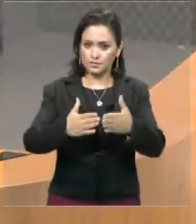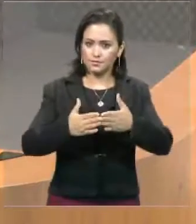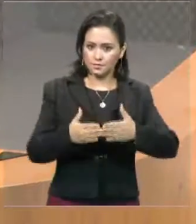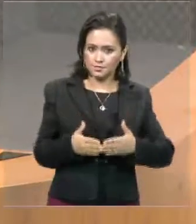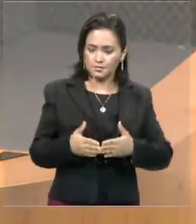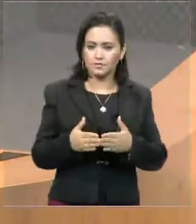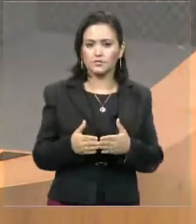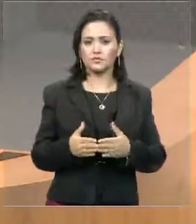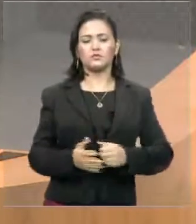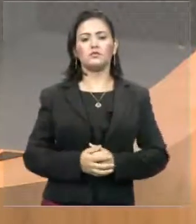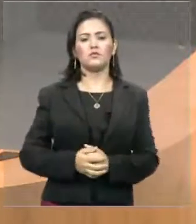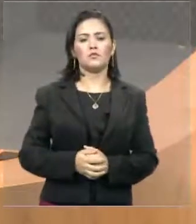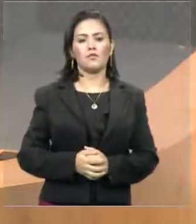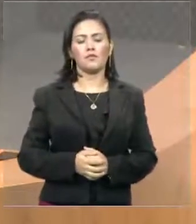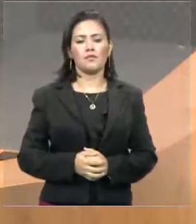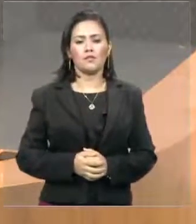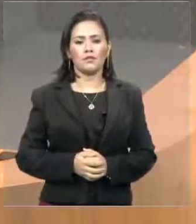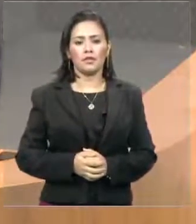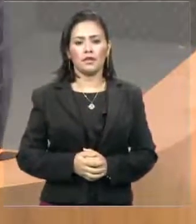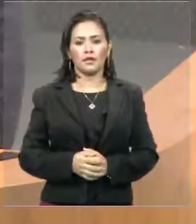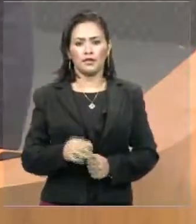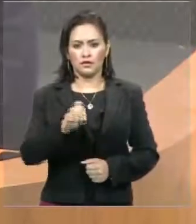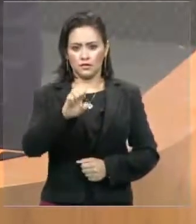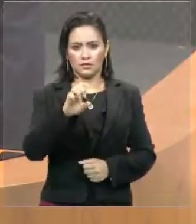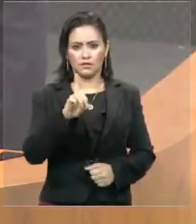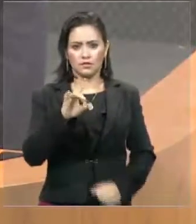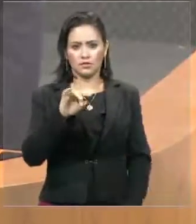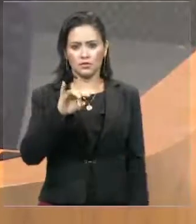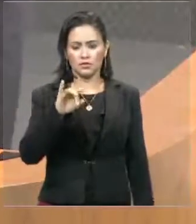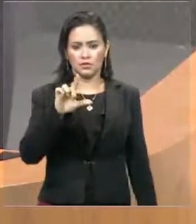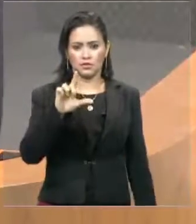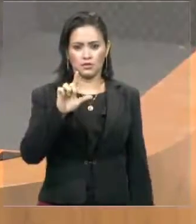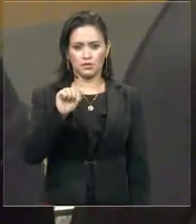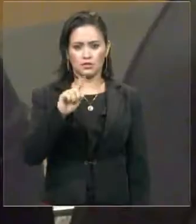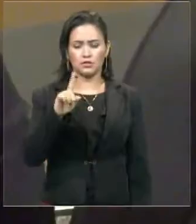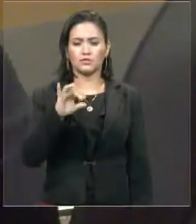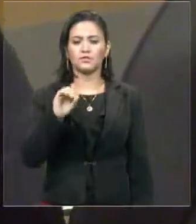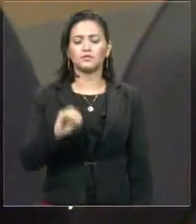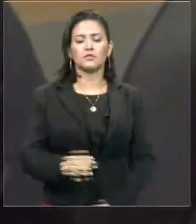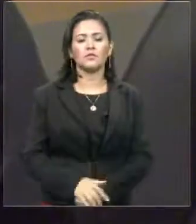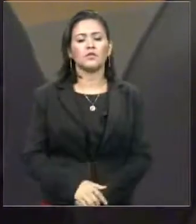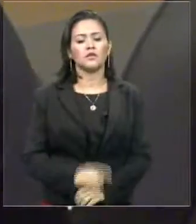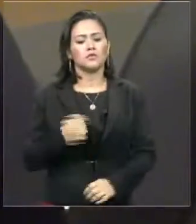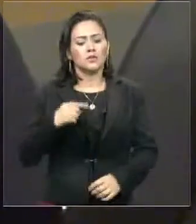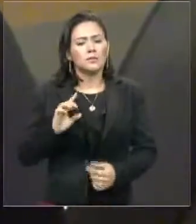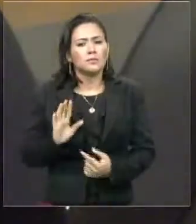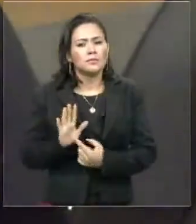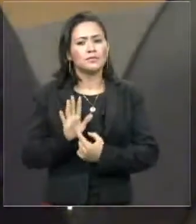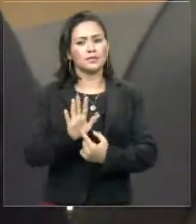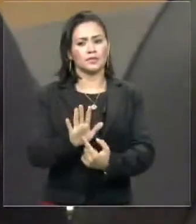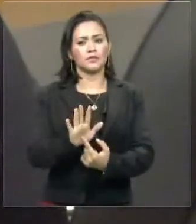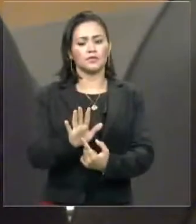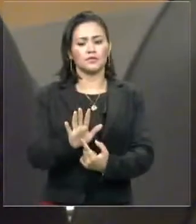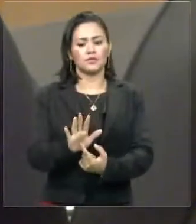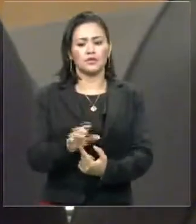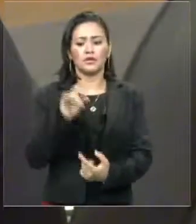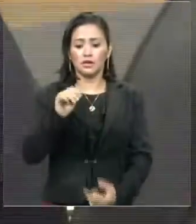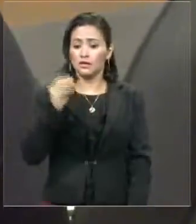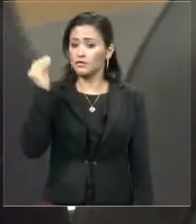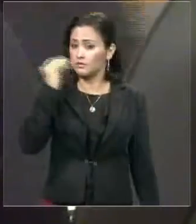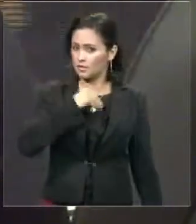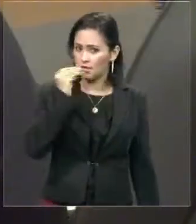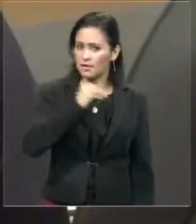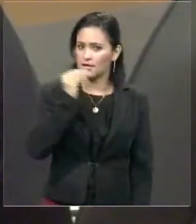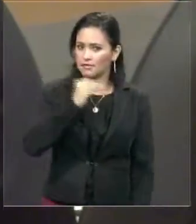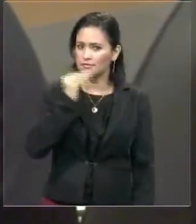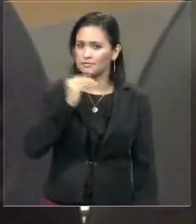isso só mostra a fragilidade da base governista. O governador trata esta Casa